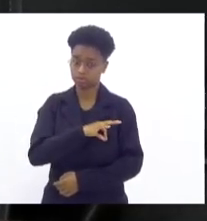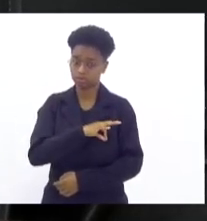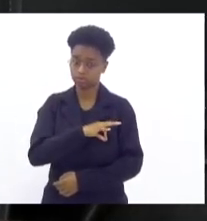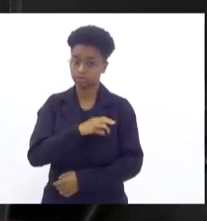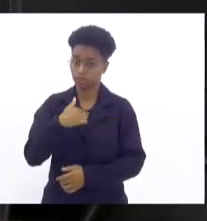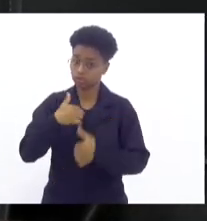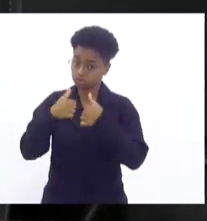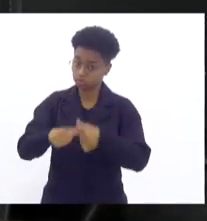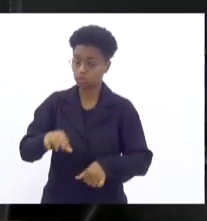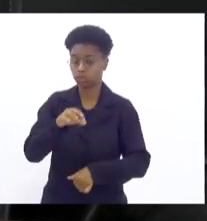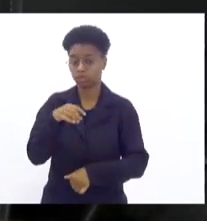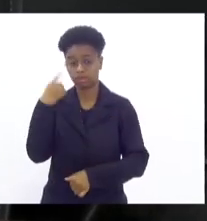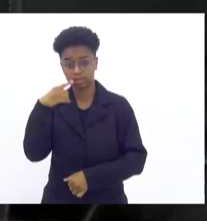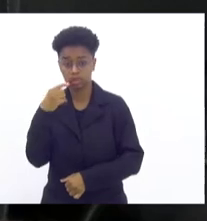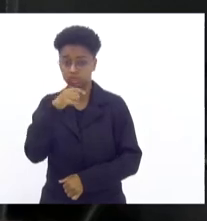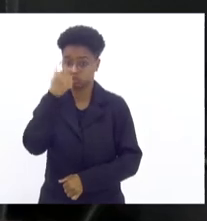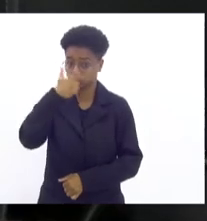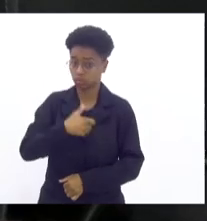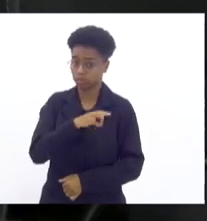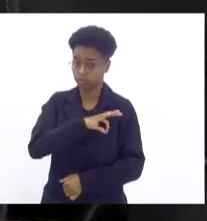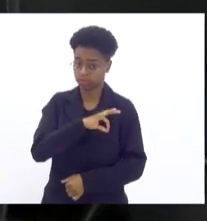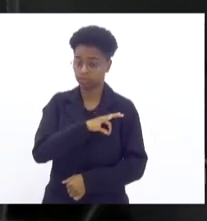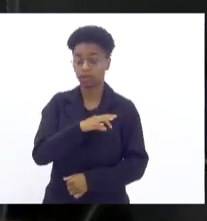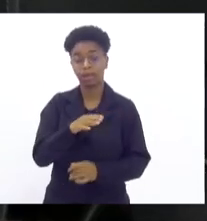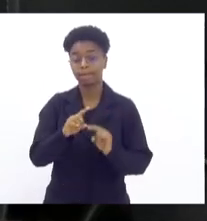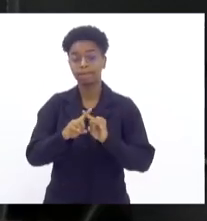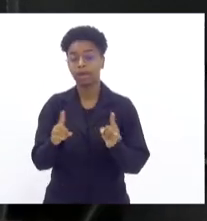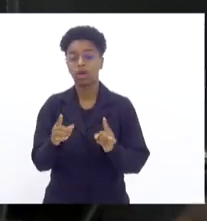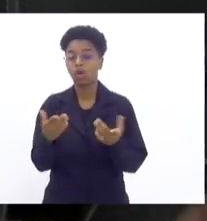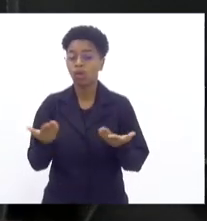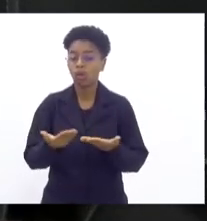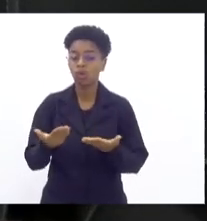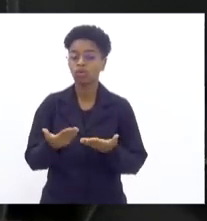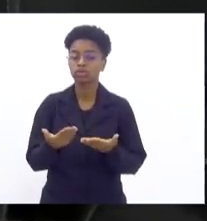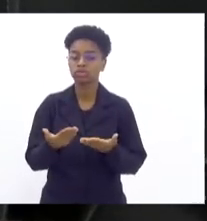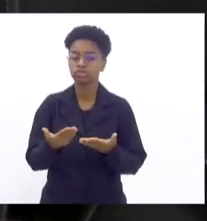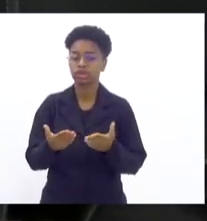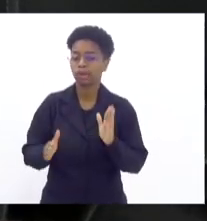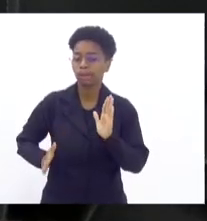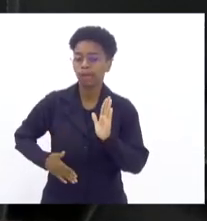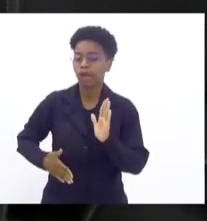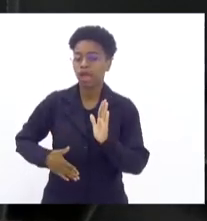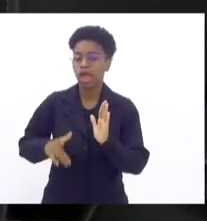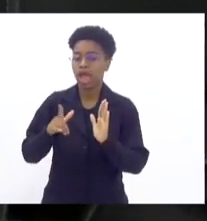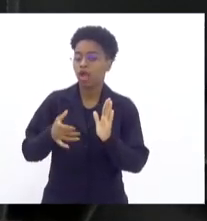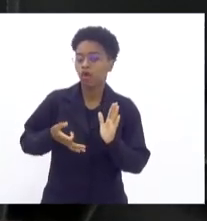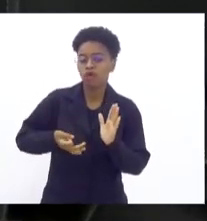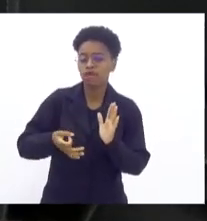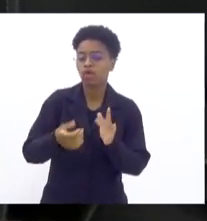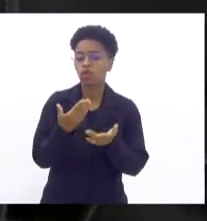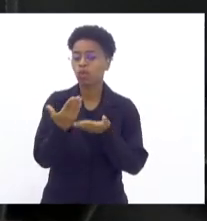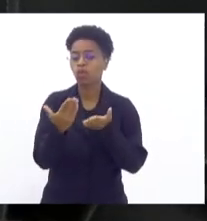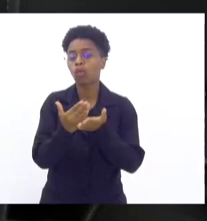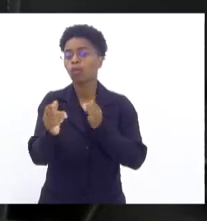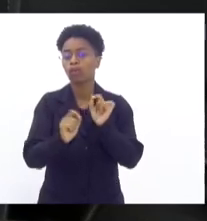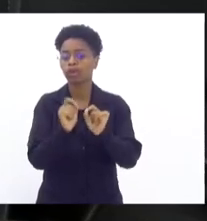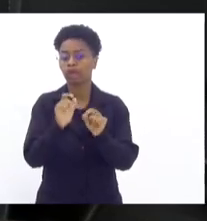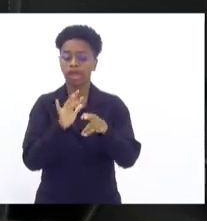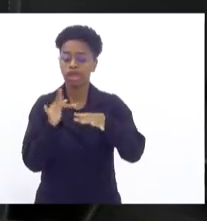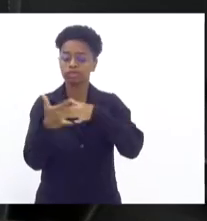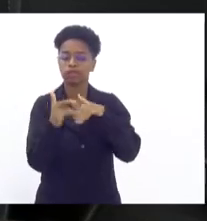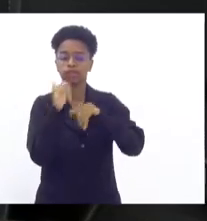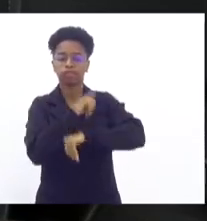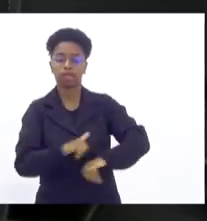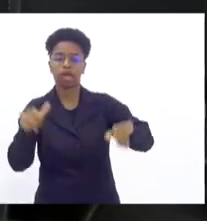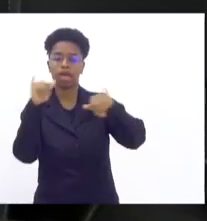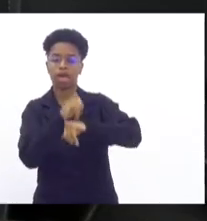podemos deixar passar impune. Porque o tráfico hoje, Márcio, eles são tão covardes que eles começam a usar as redes sociais para induzir